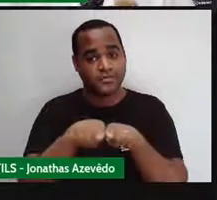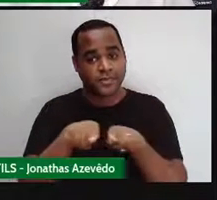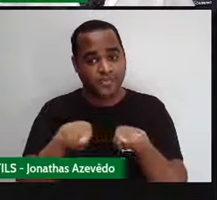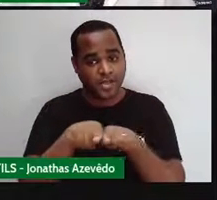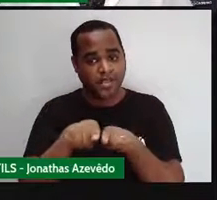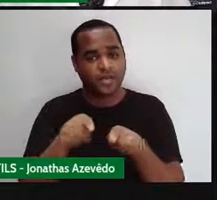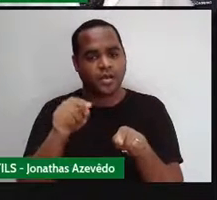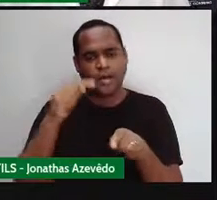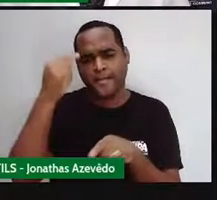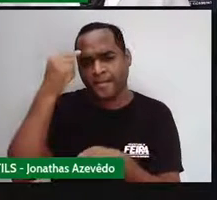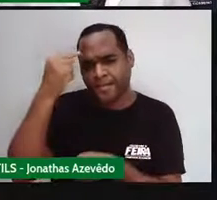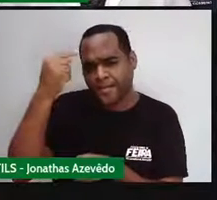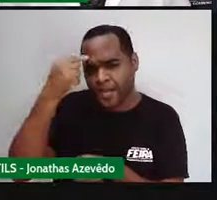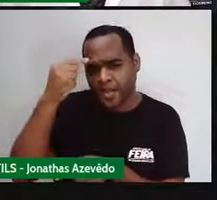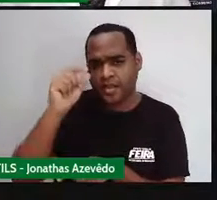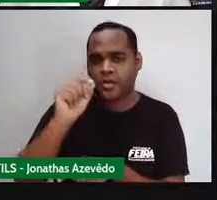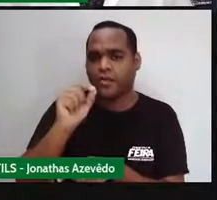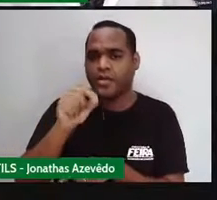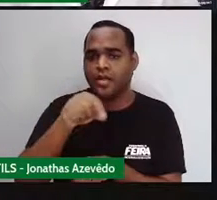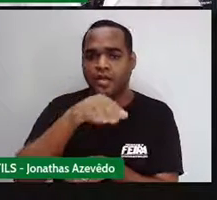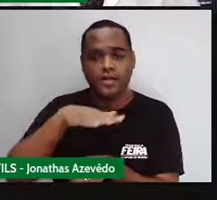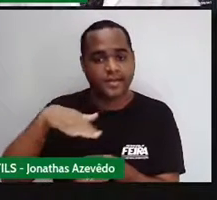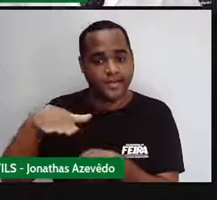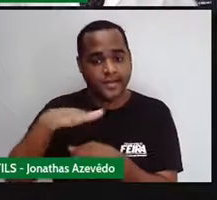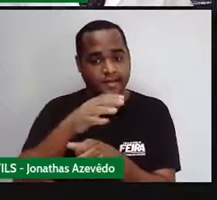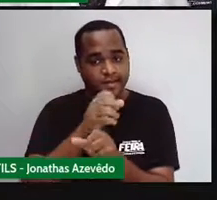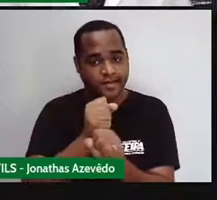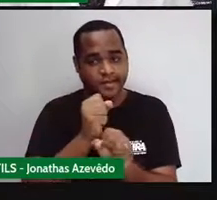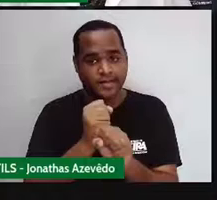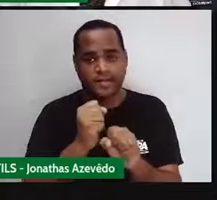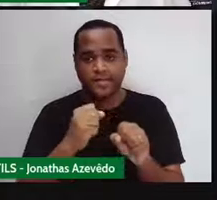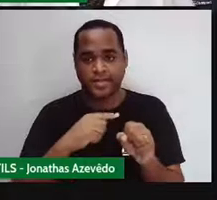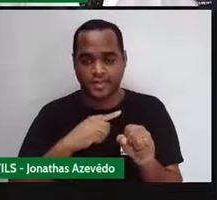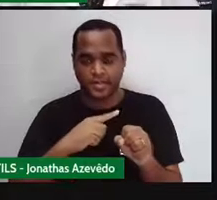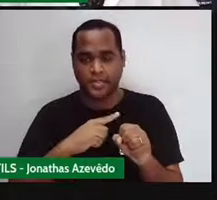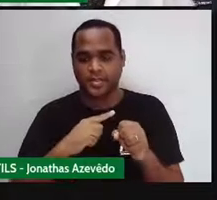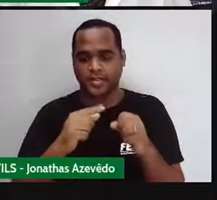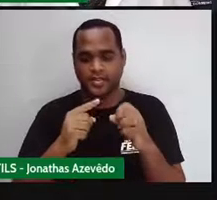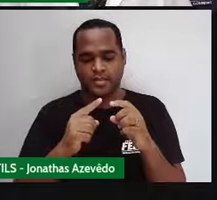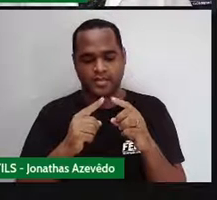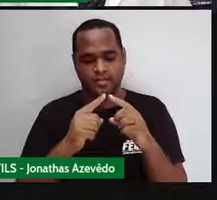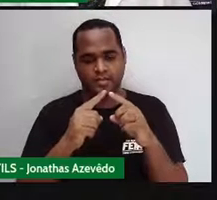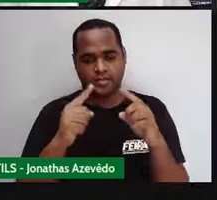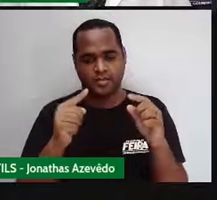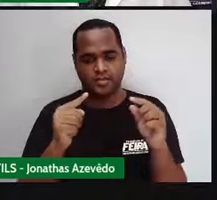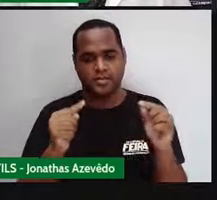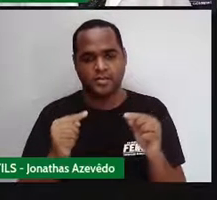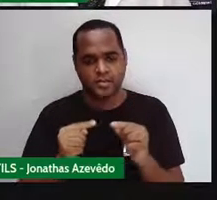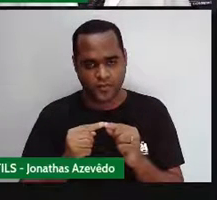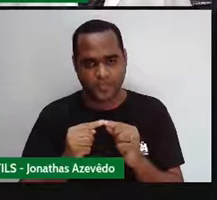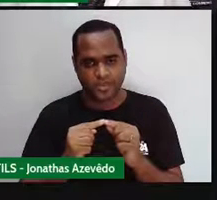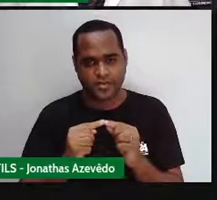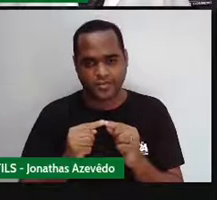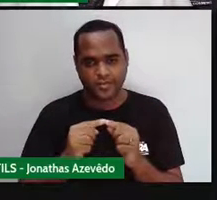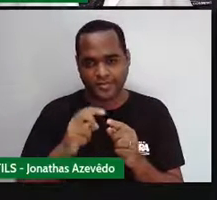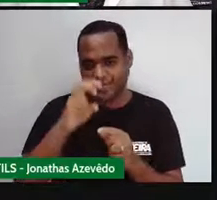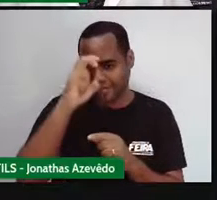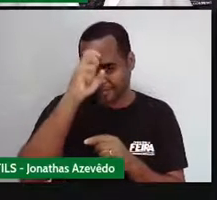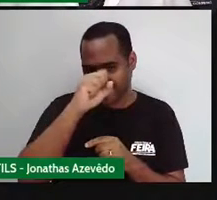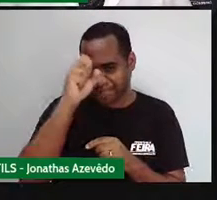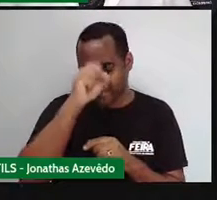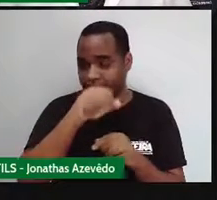pensando no cálculo de área do quadrilátero chamado losango, certo? E